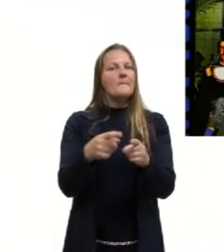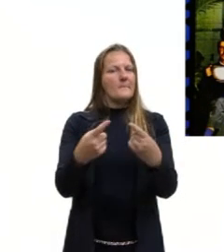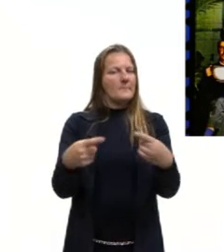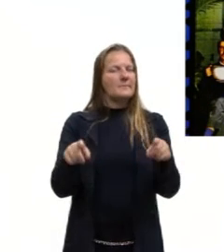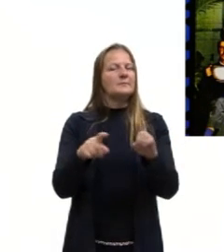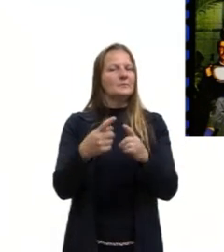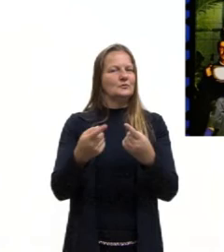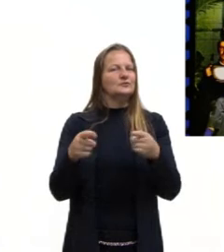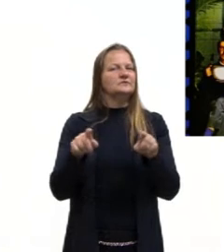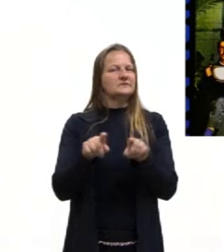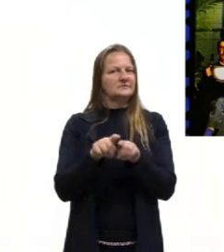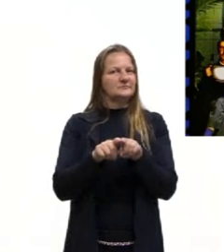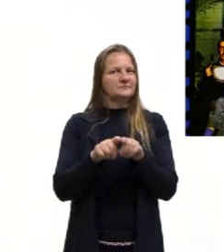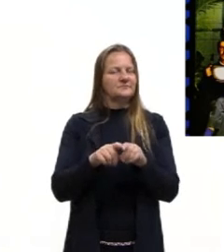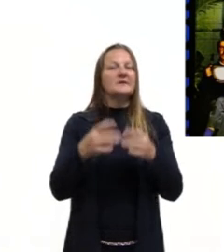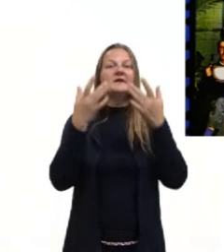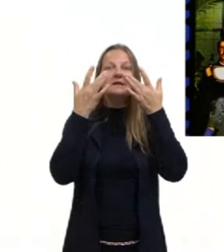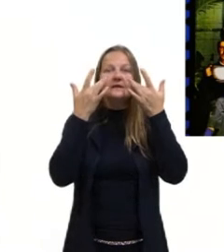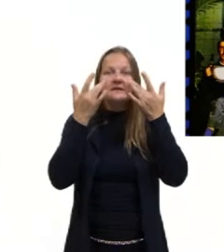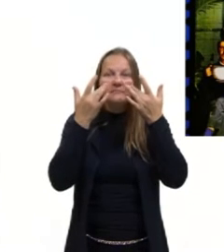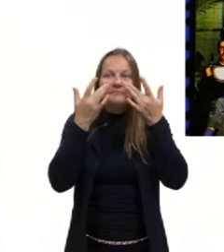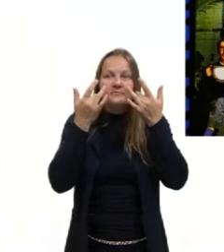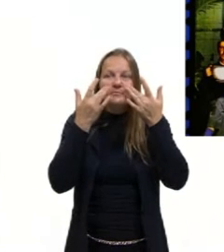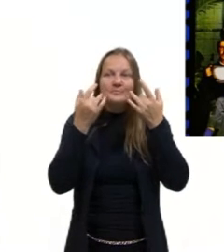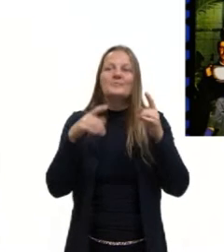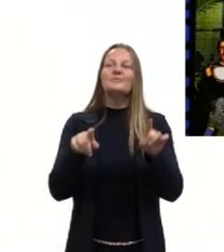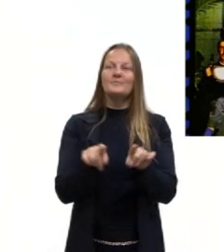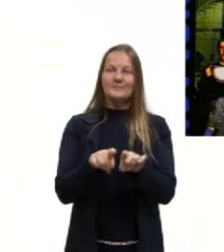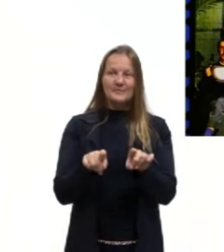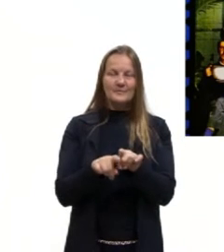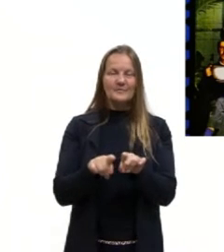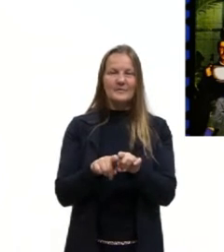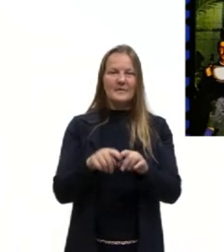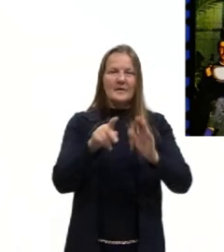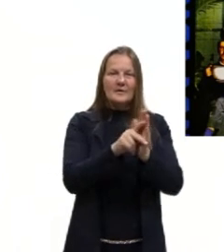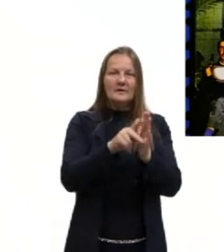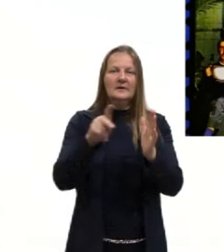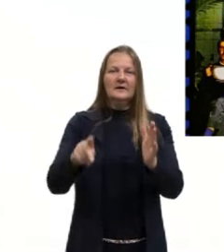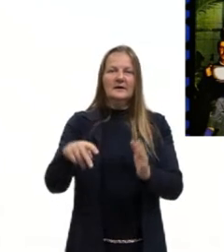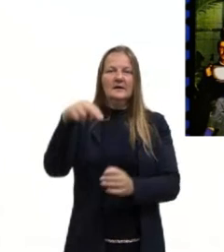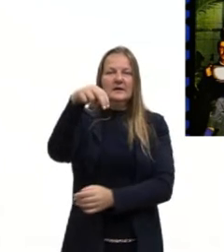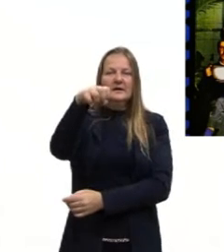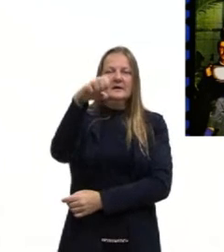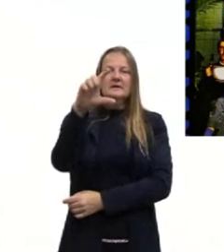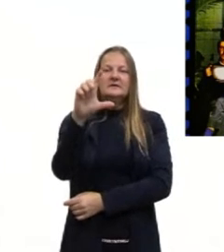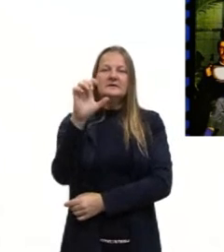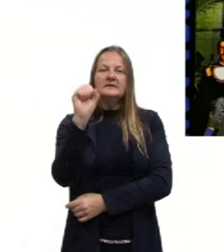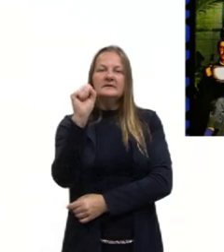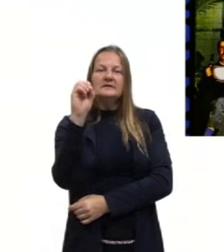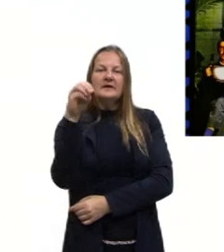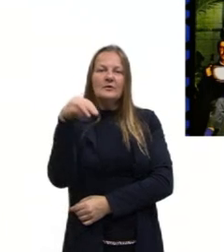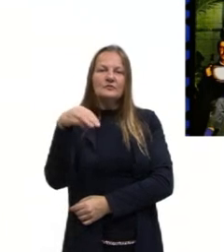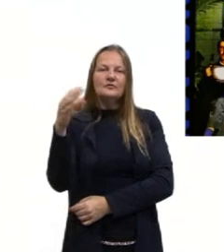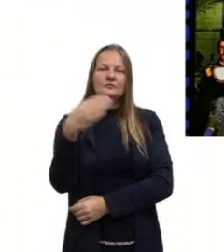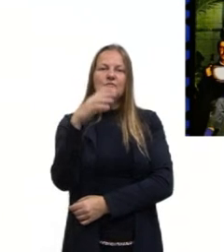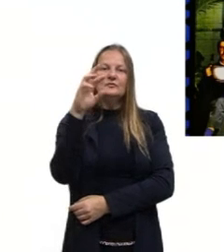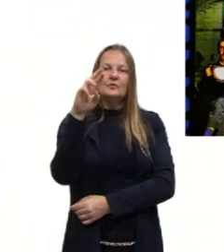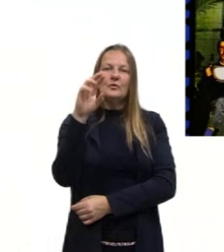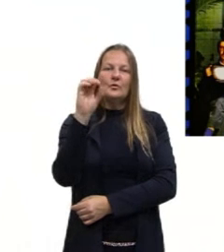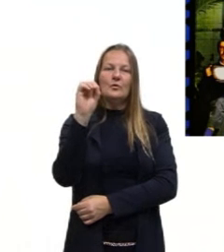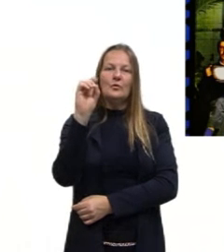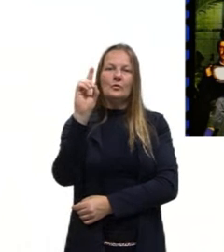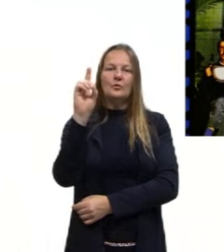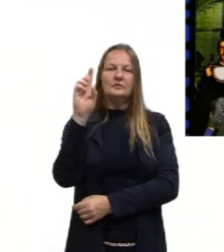vale destacar o teatro, porque nós temos neste período o Nelson Rodrigues com a peça